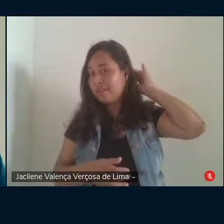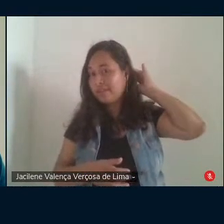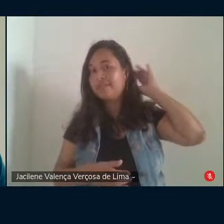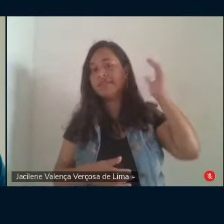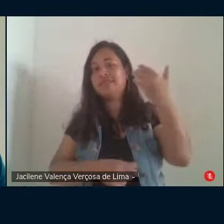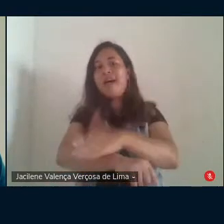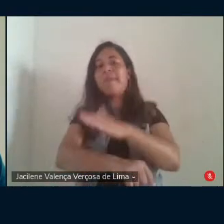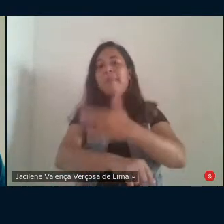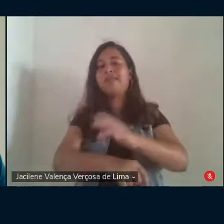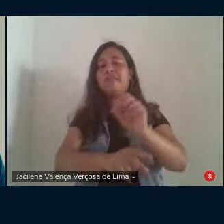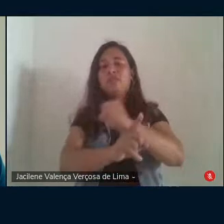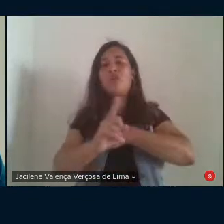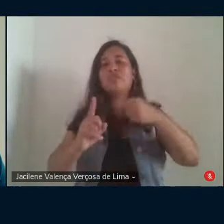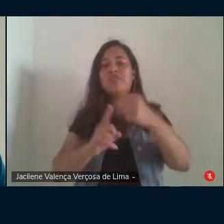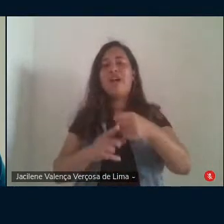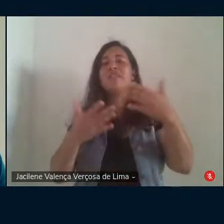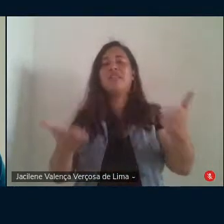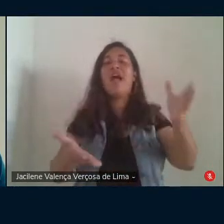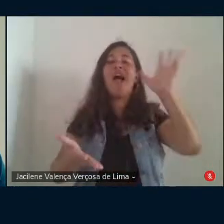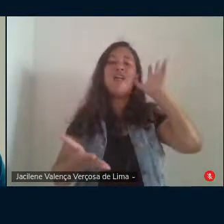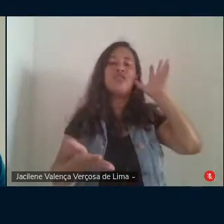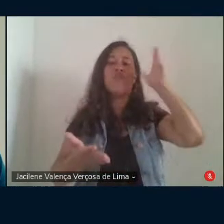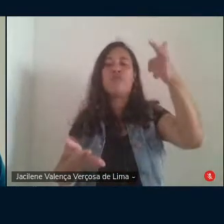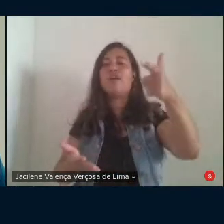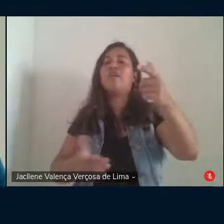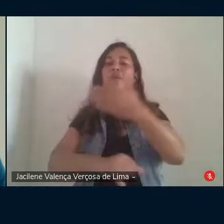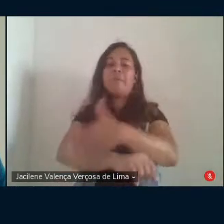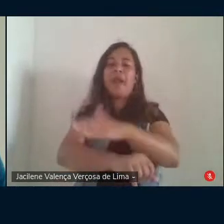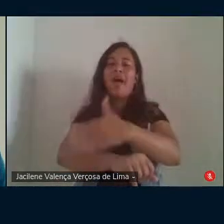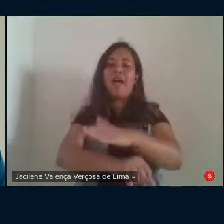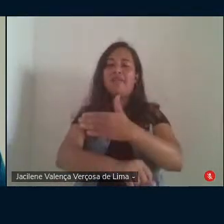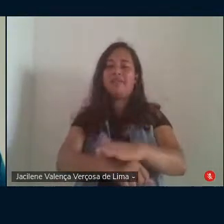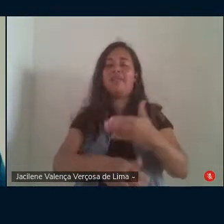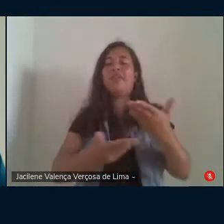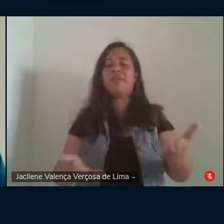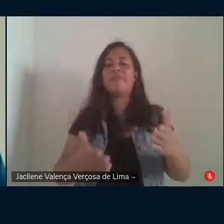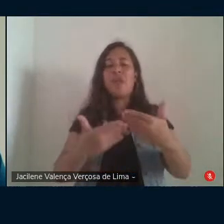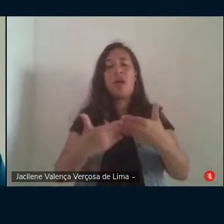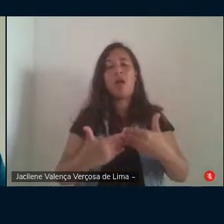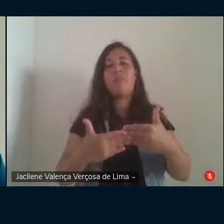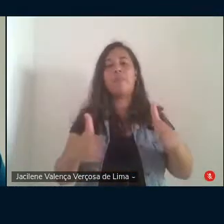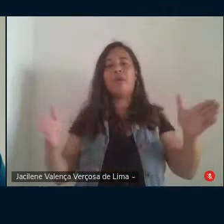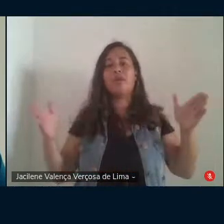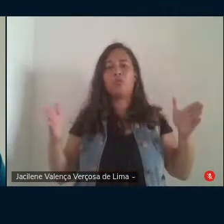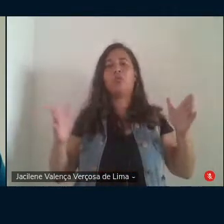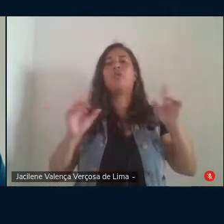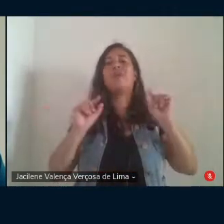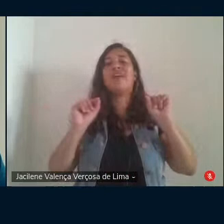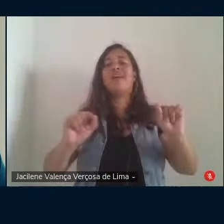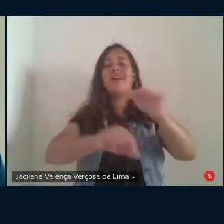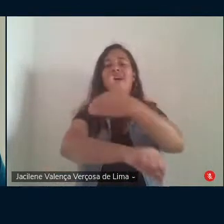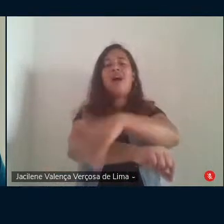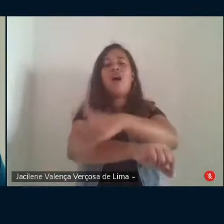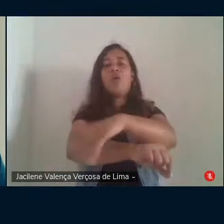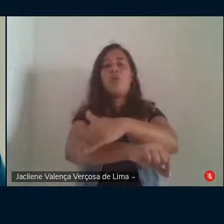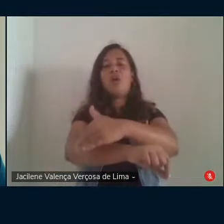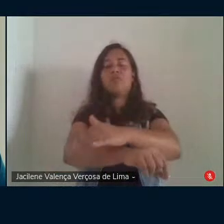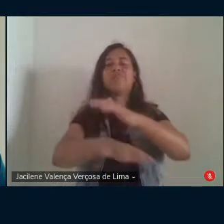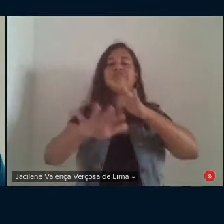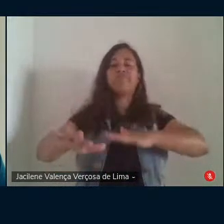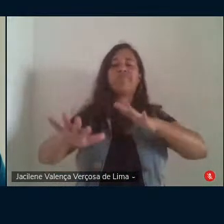enfim decidiram partir para o ataque, literalmente em campo aberto às ruas. Nesse mesmo ano,